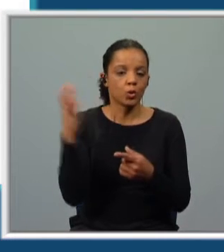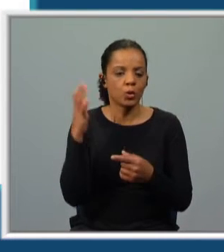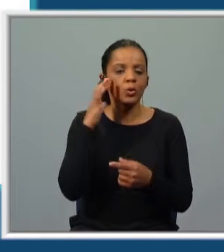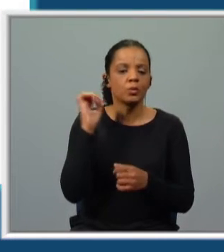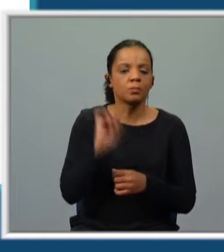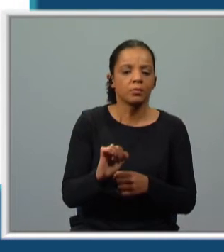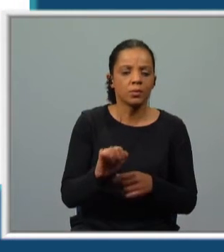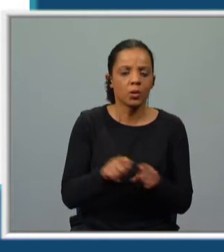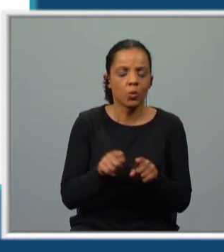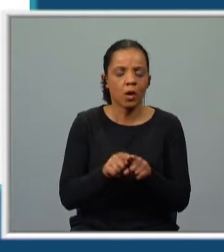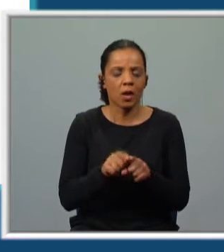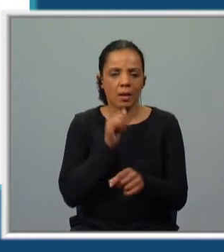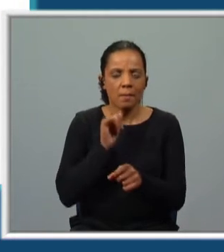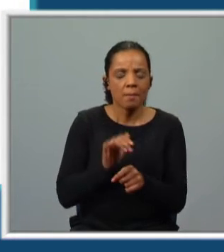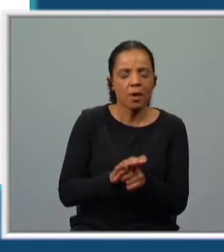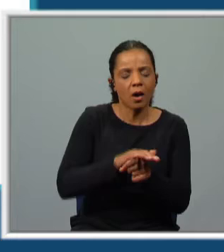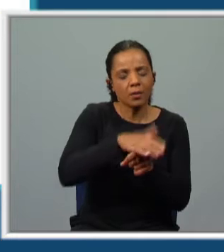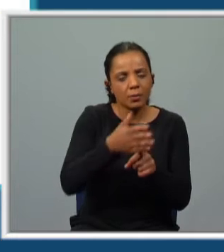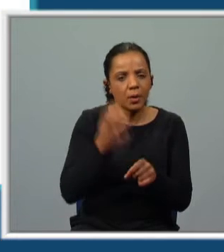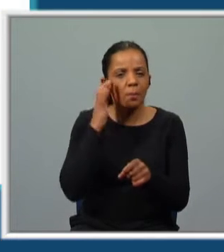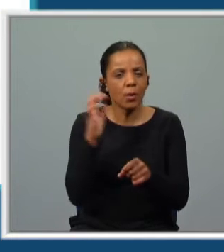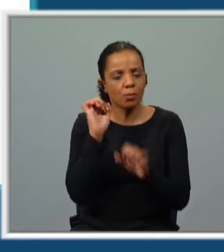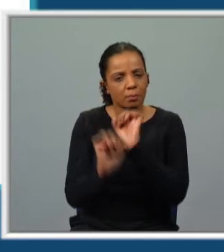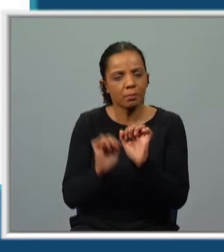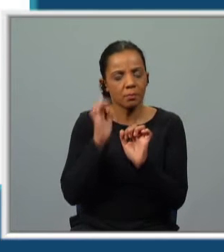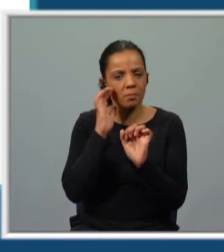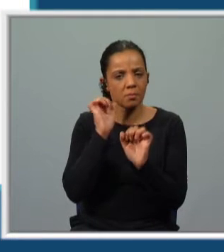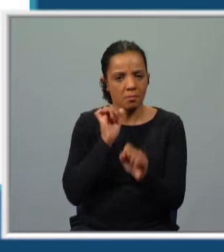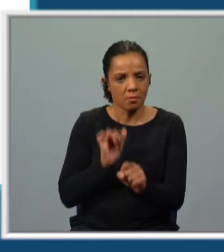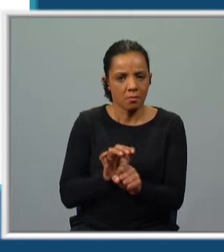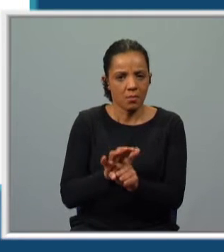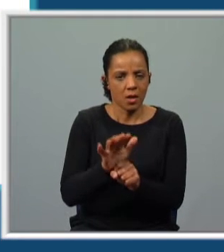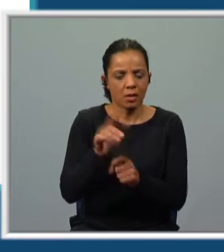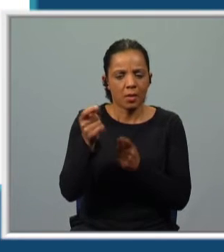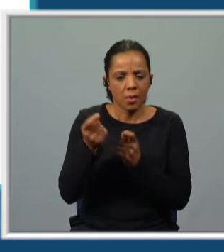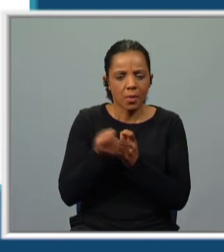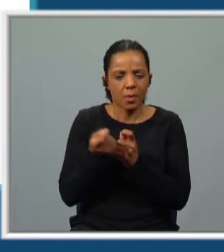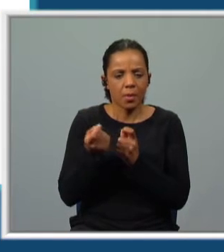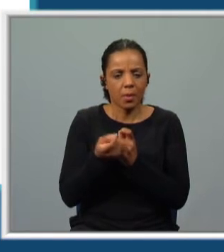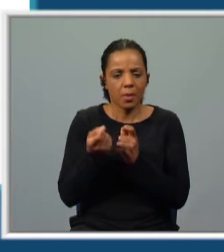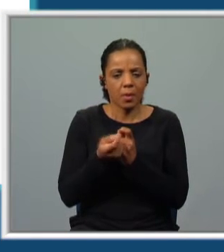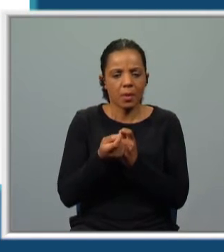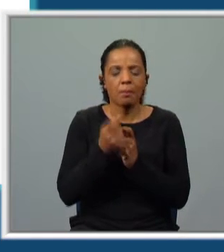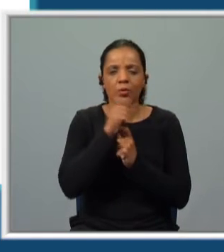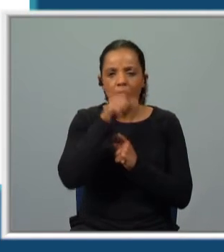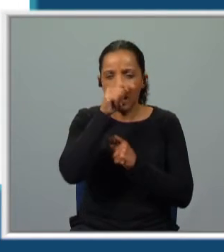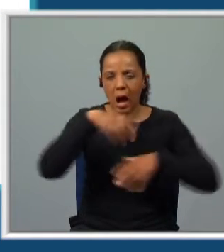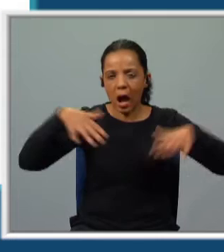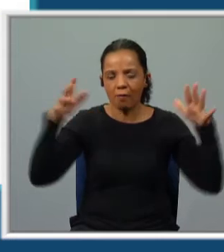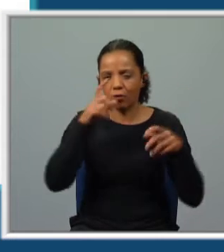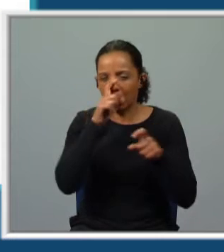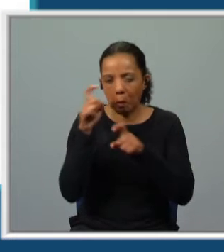Som, um barulhar monótono do mar, portanto o barulho do mar. Muito próximo, eventualmente, o Graznar de Aves,